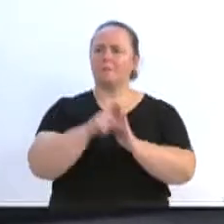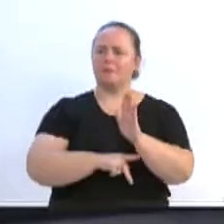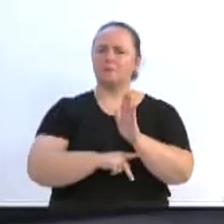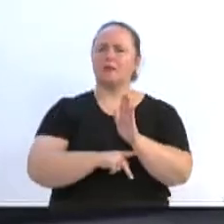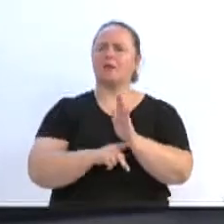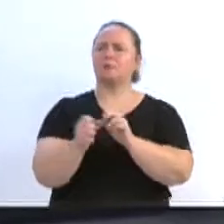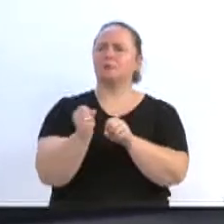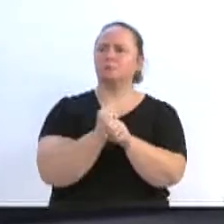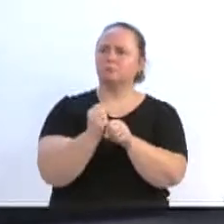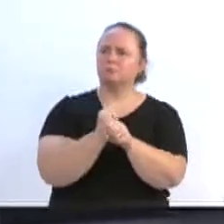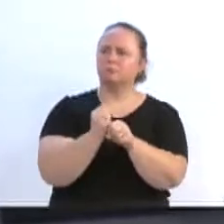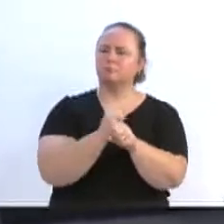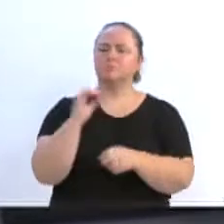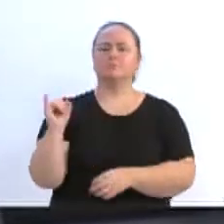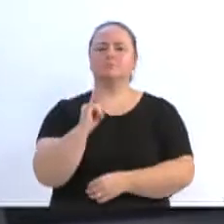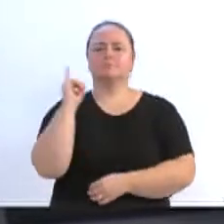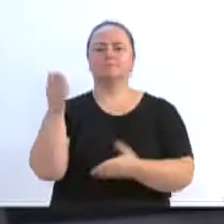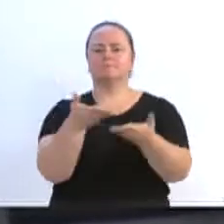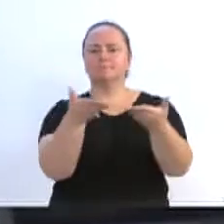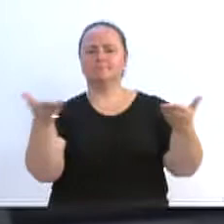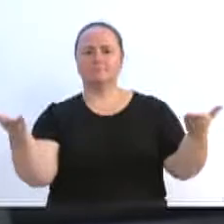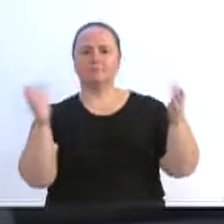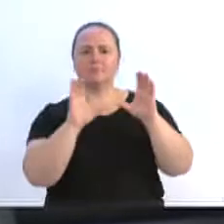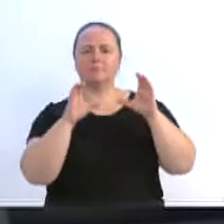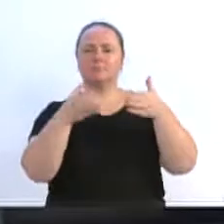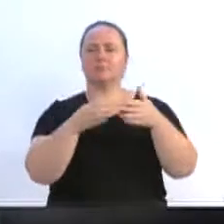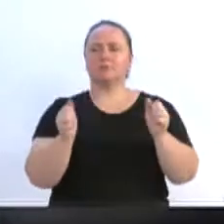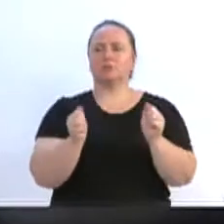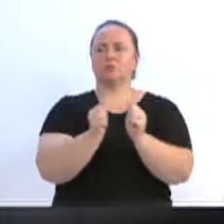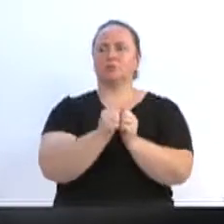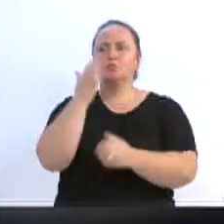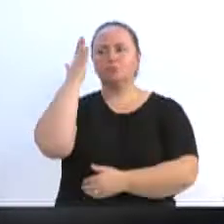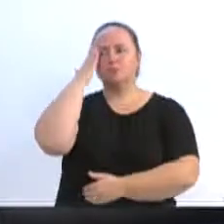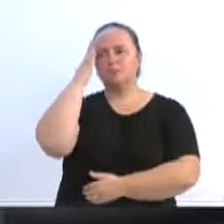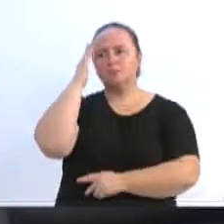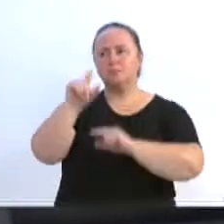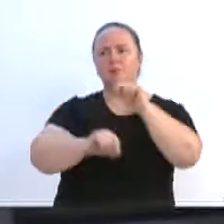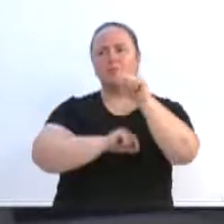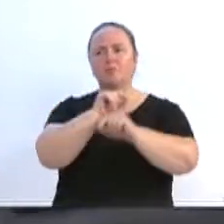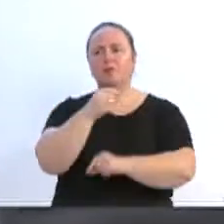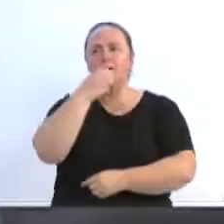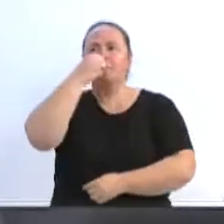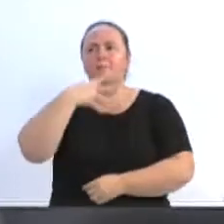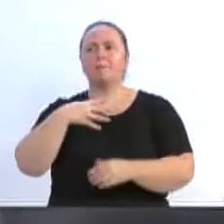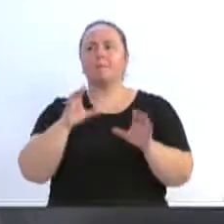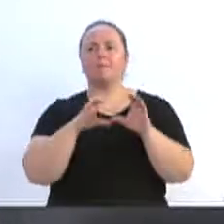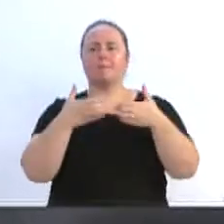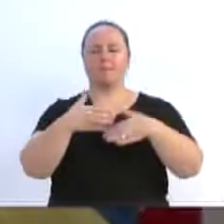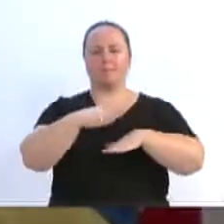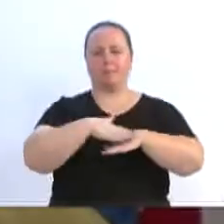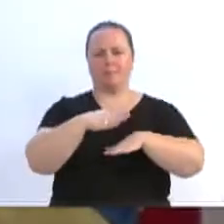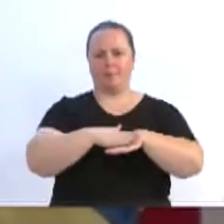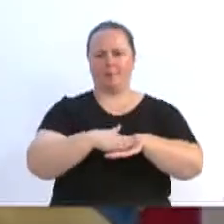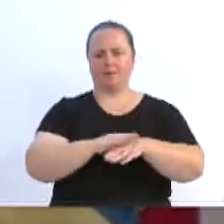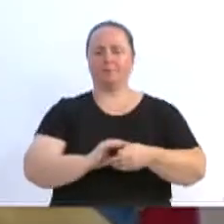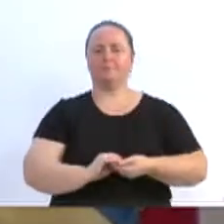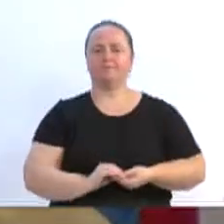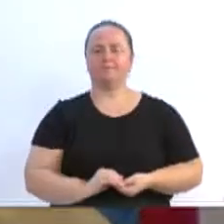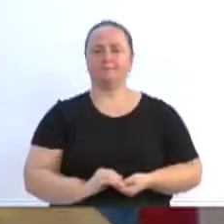a participação da comunidade para saber o que está acontecendo de bom na nossa cidade. Mas em especial também,